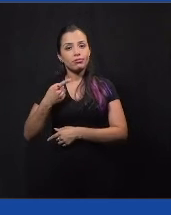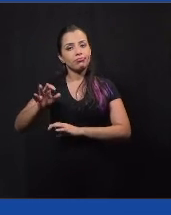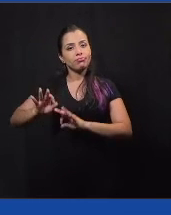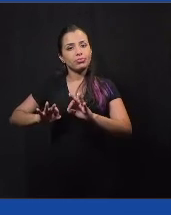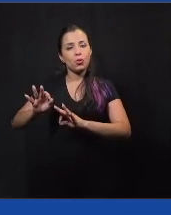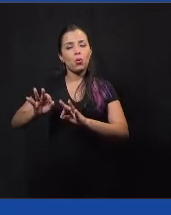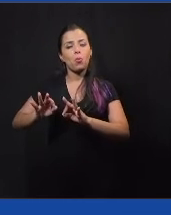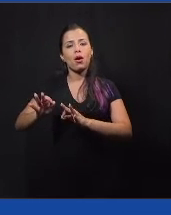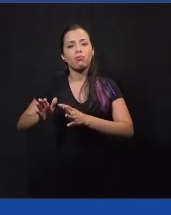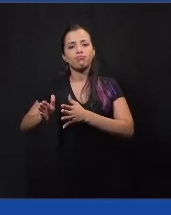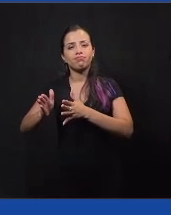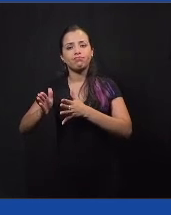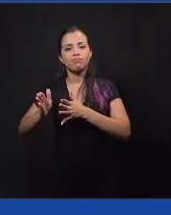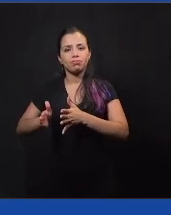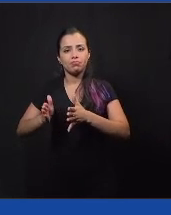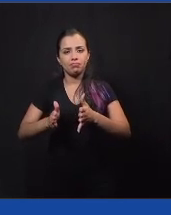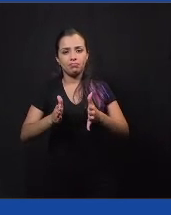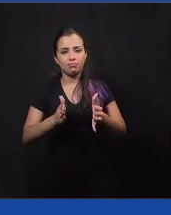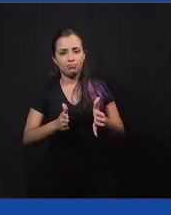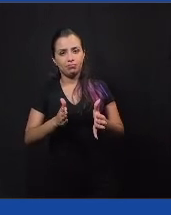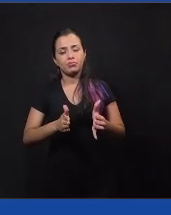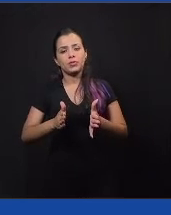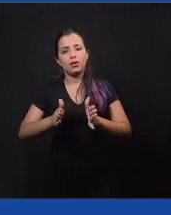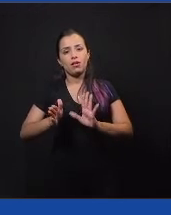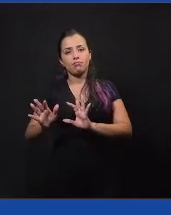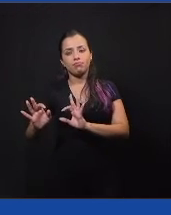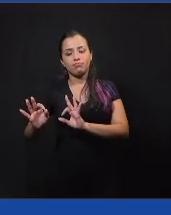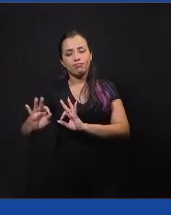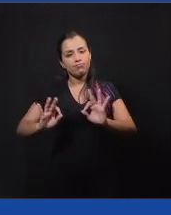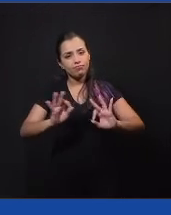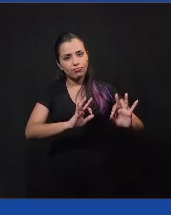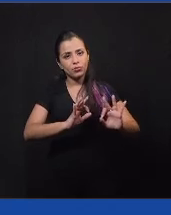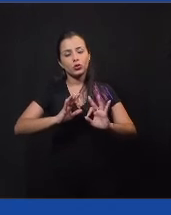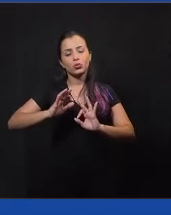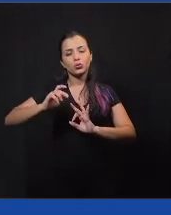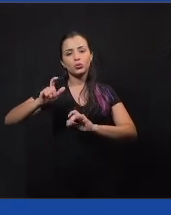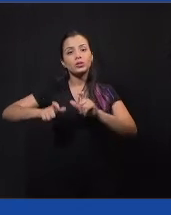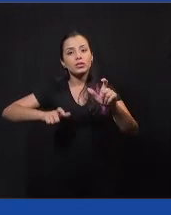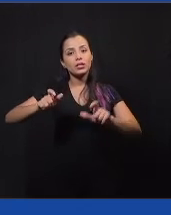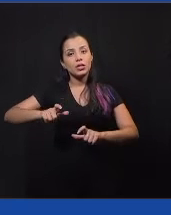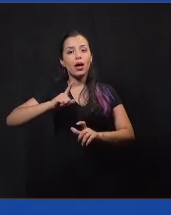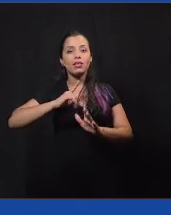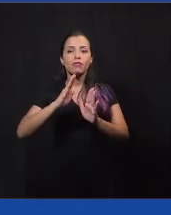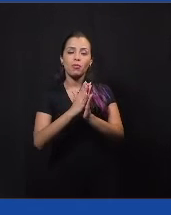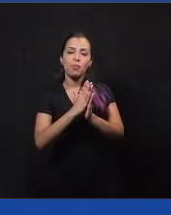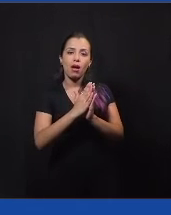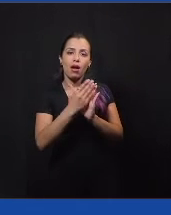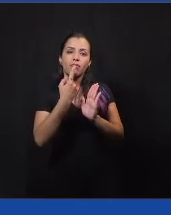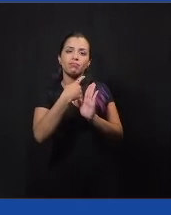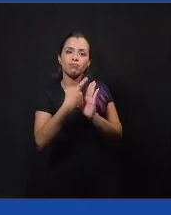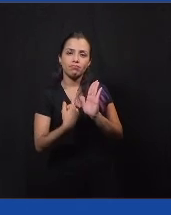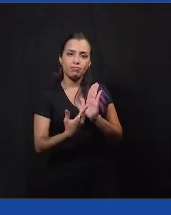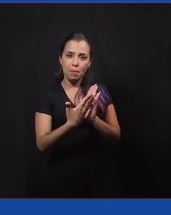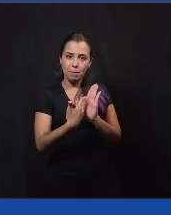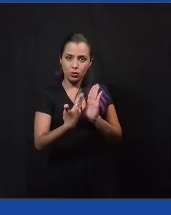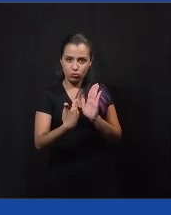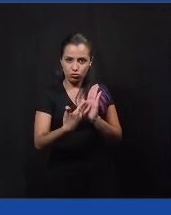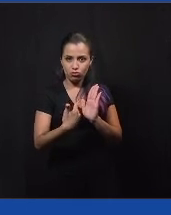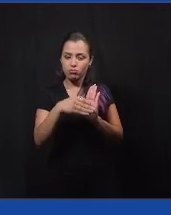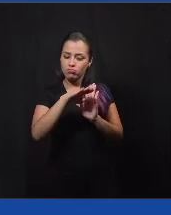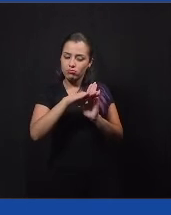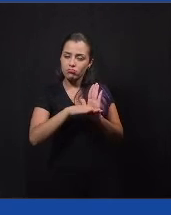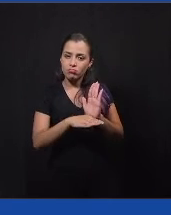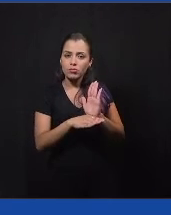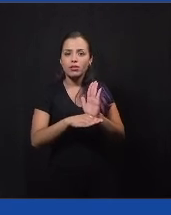em versão apostila, né, a gente aproveitou, assim, os assuntos que eram debatidos na jornada no